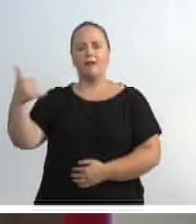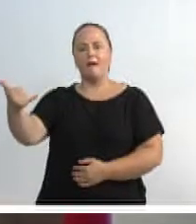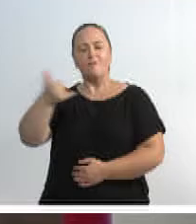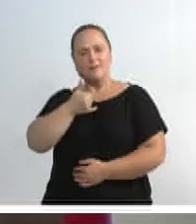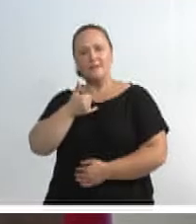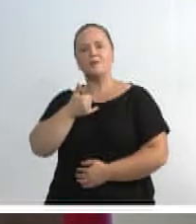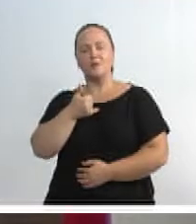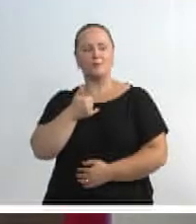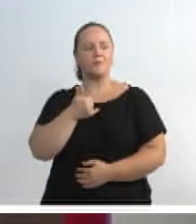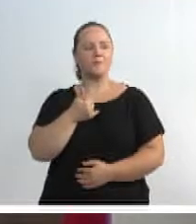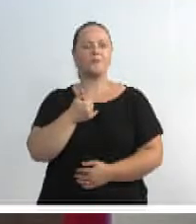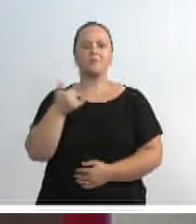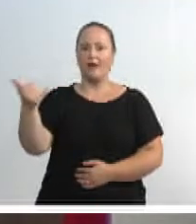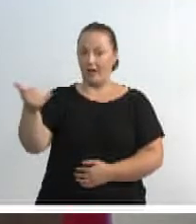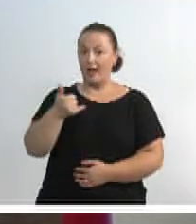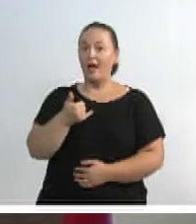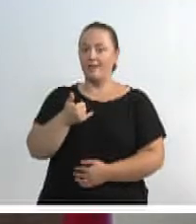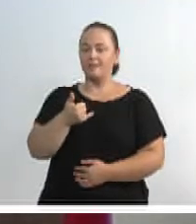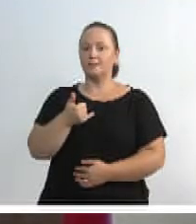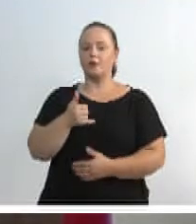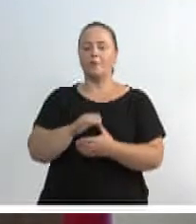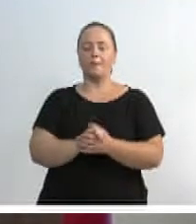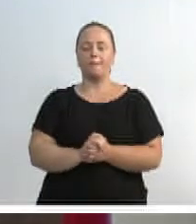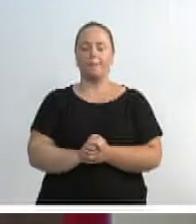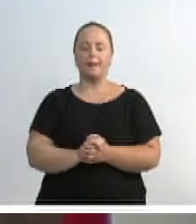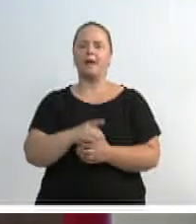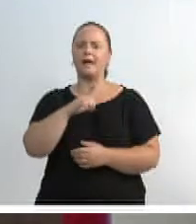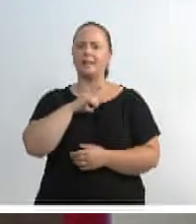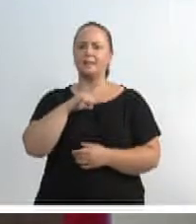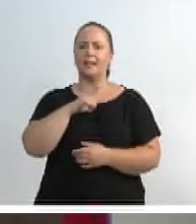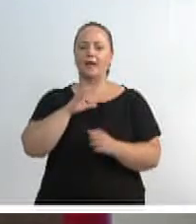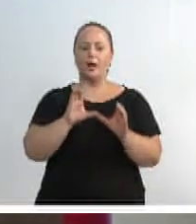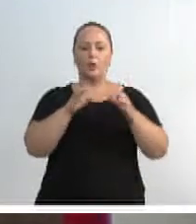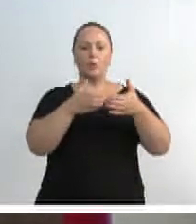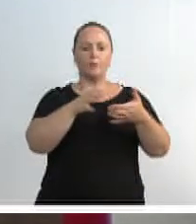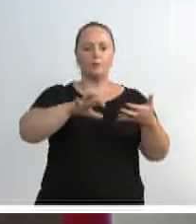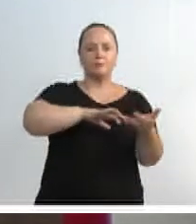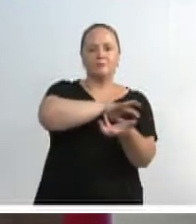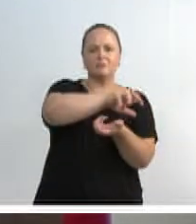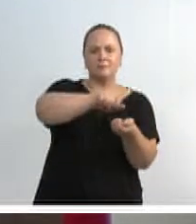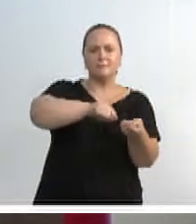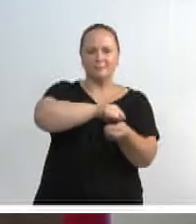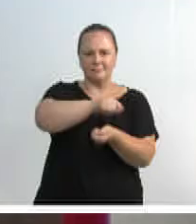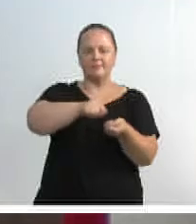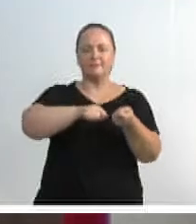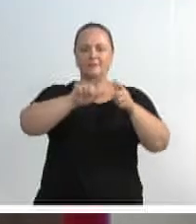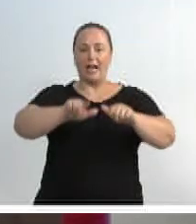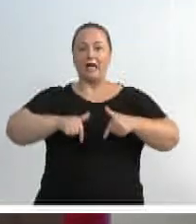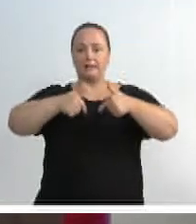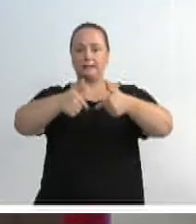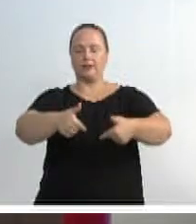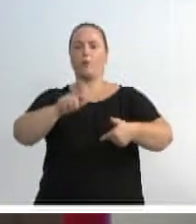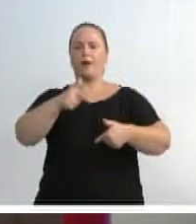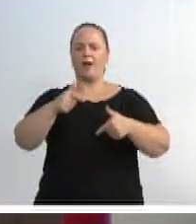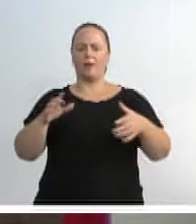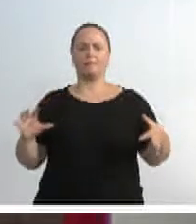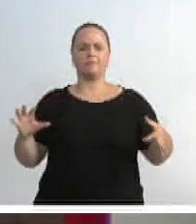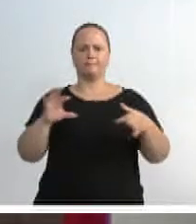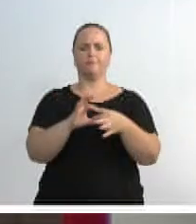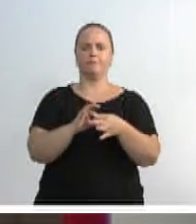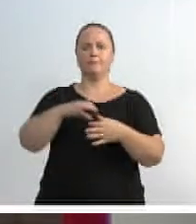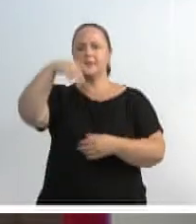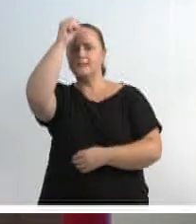notícia, dentro da Rede de Ação de Política de Sustentabilidade. É, na verdade, uma rede integrada nacional,